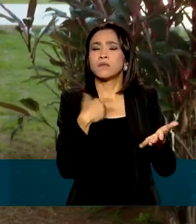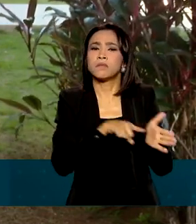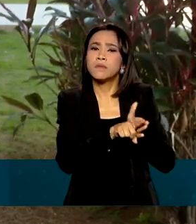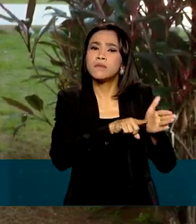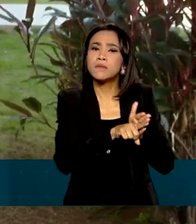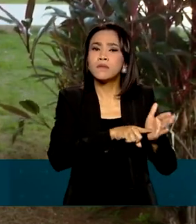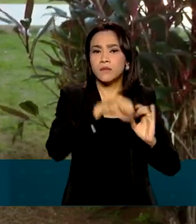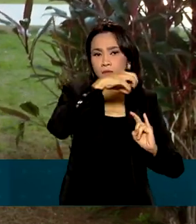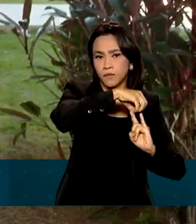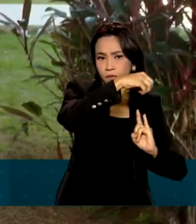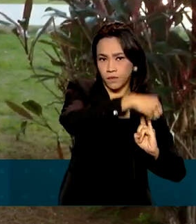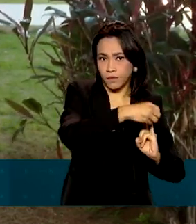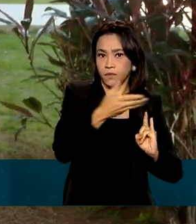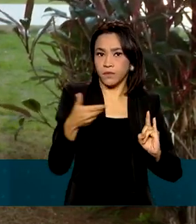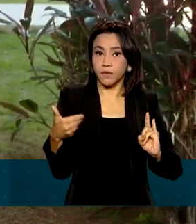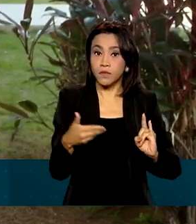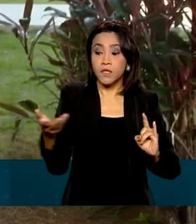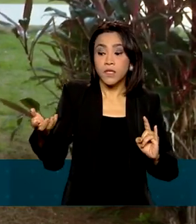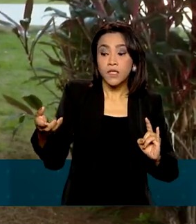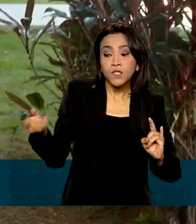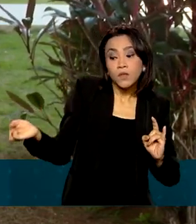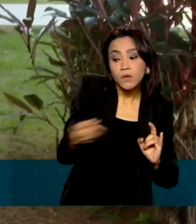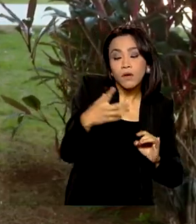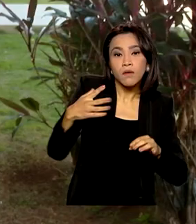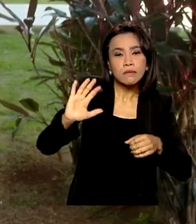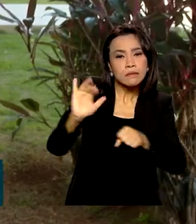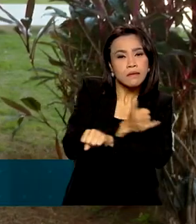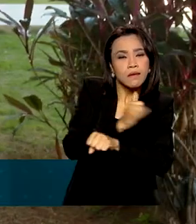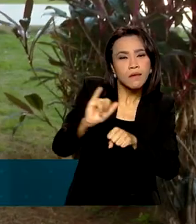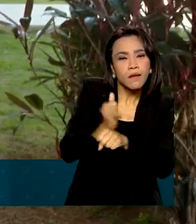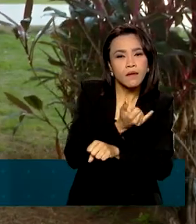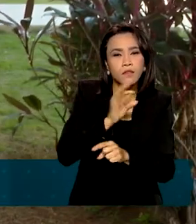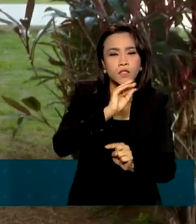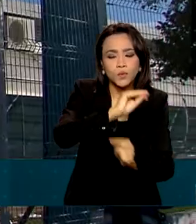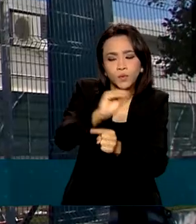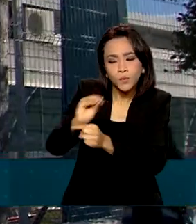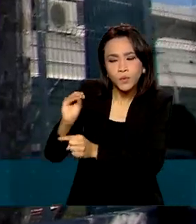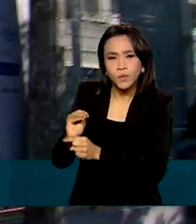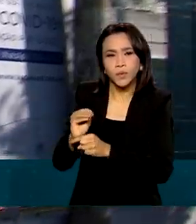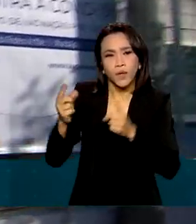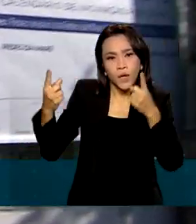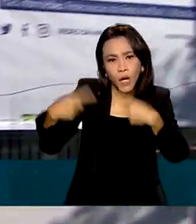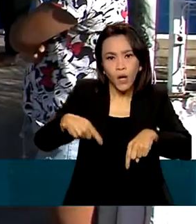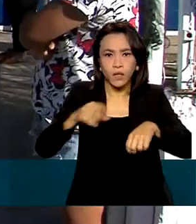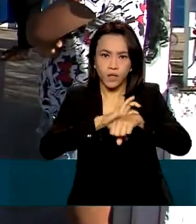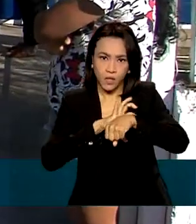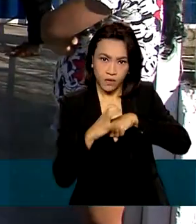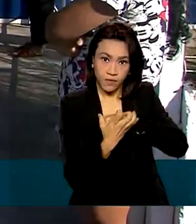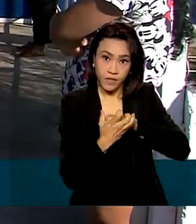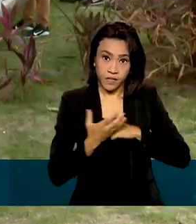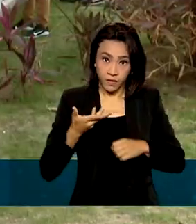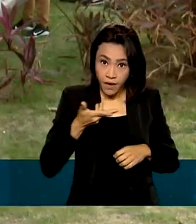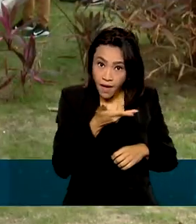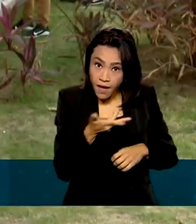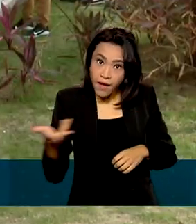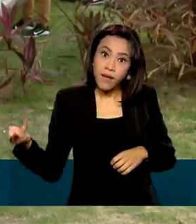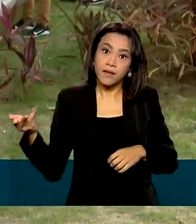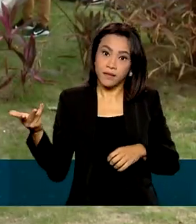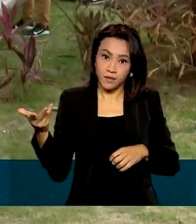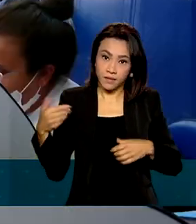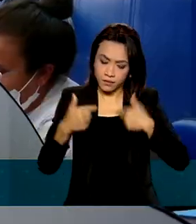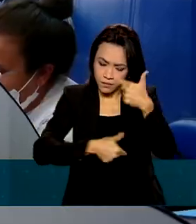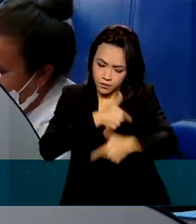desenvolvimento de novas estratégias de proteção contra a Covid. Então, essas ações são